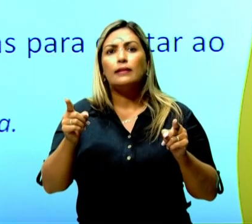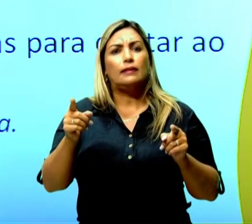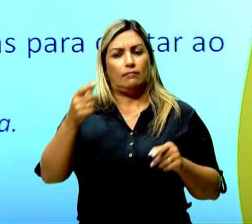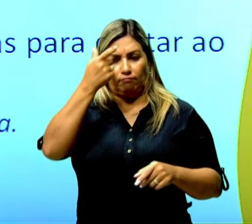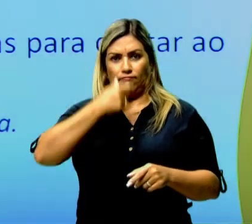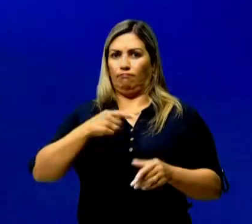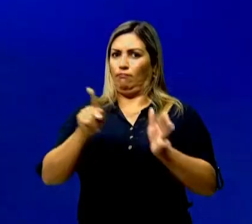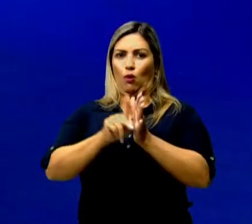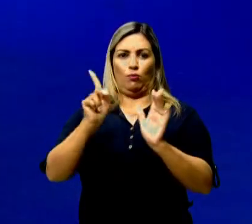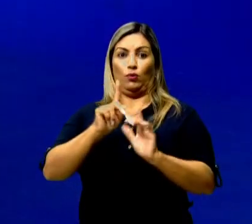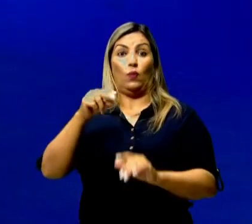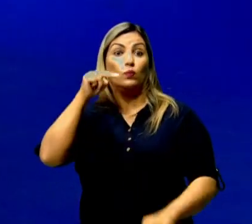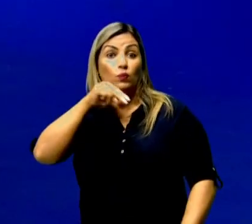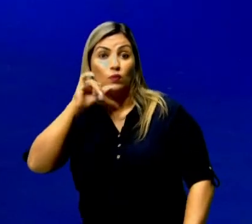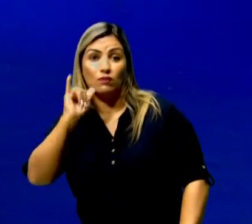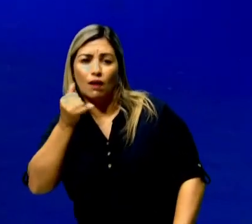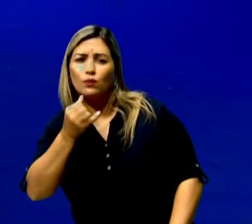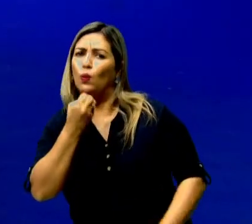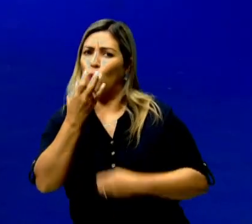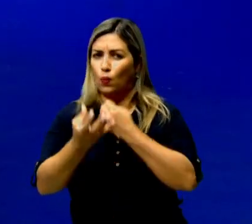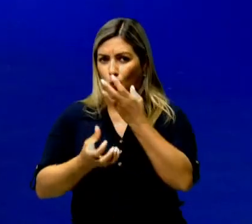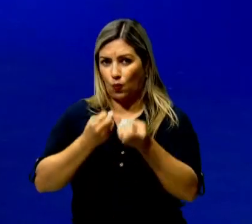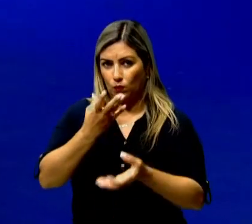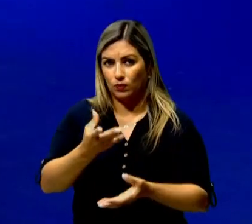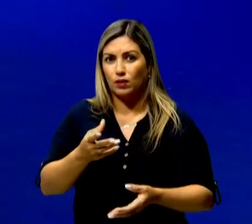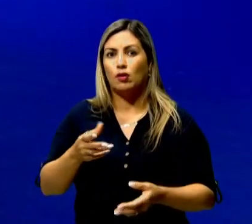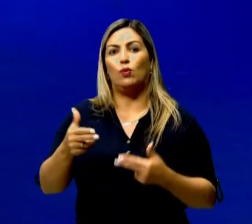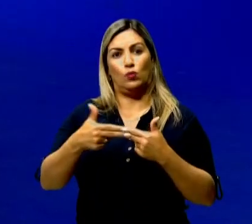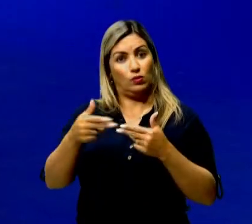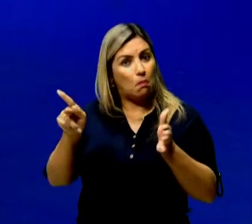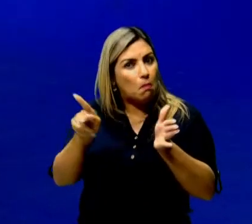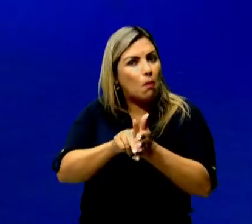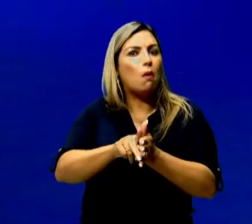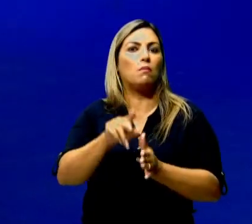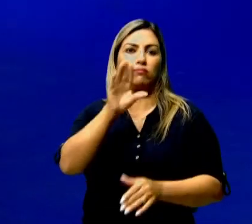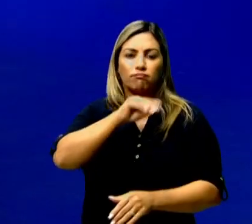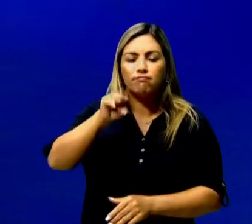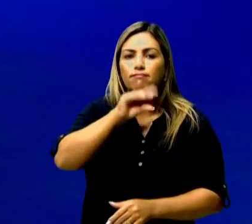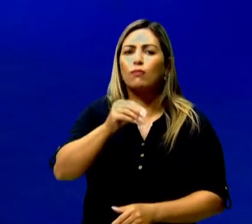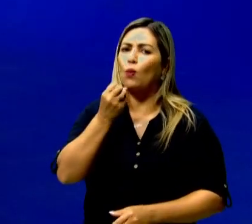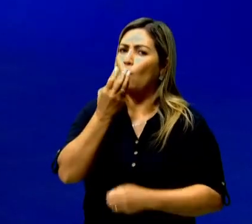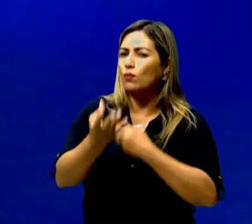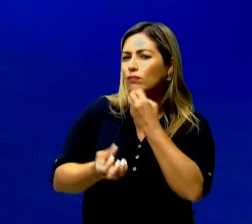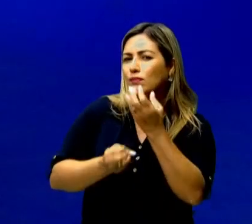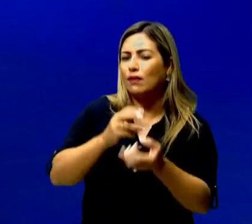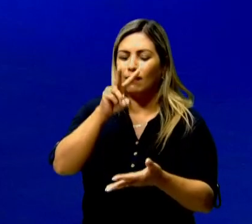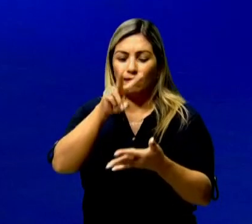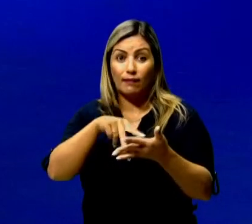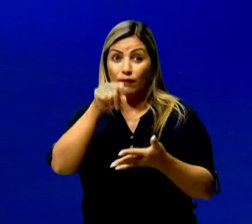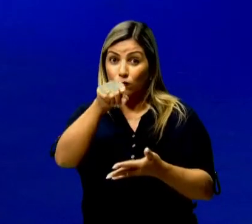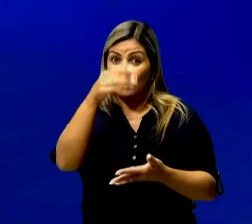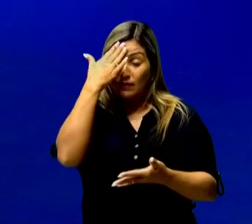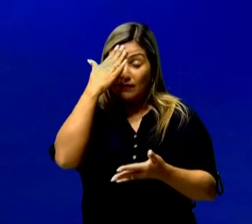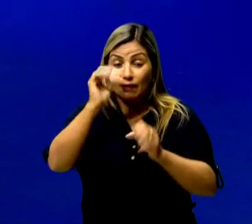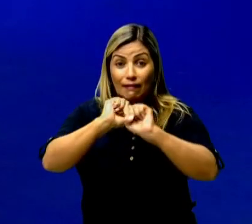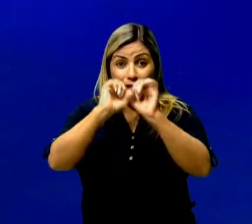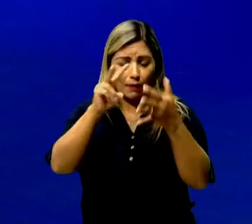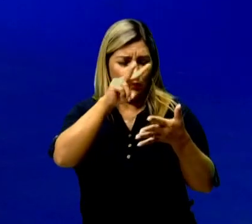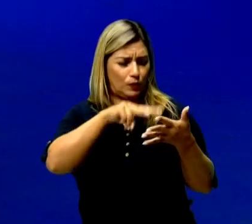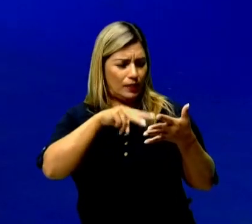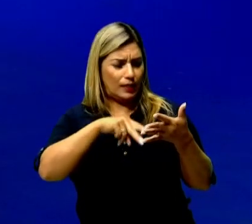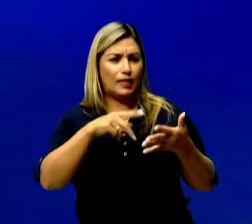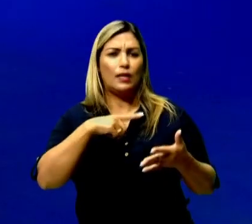próprio narrador. Então, quando o próprio narrador usa as suas próprias palavras para contar para a gente, leitor, o que que a